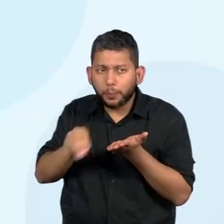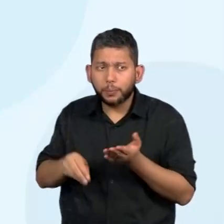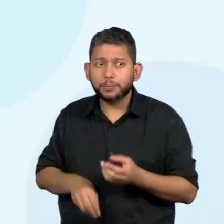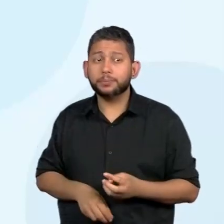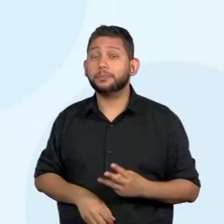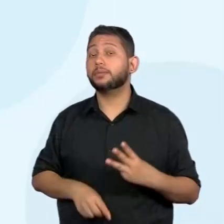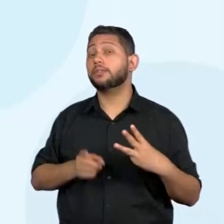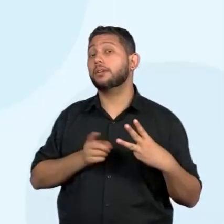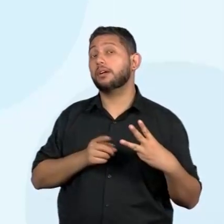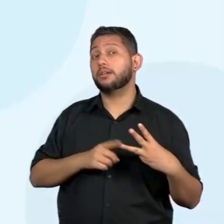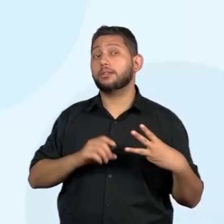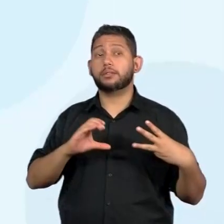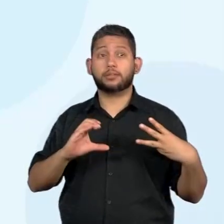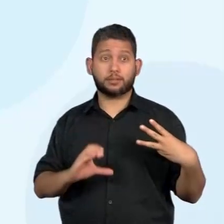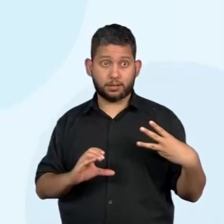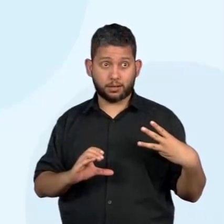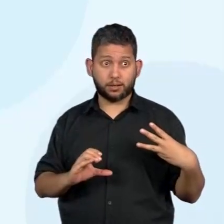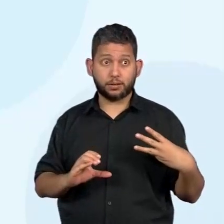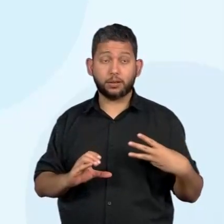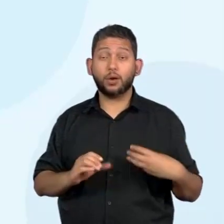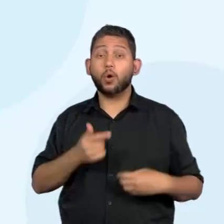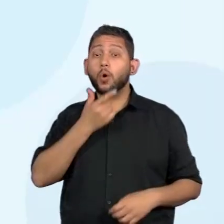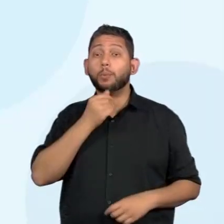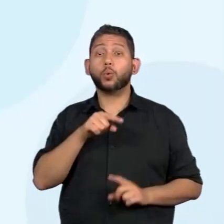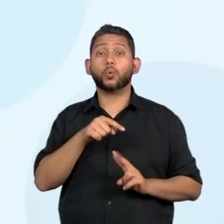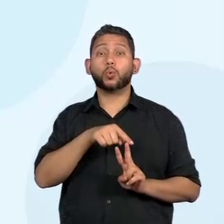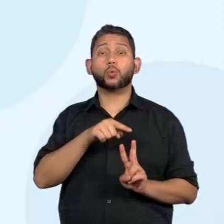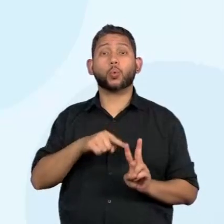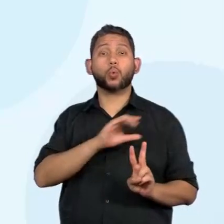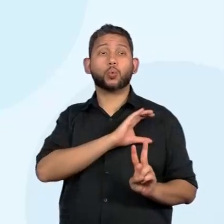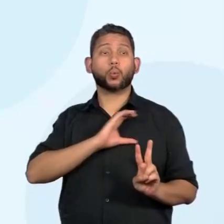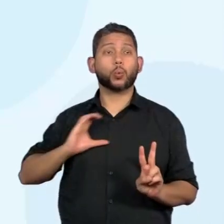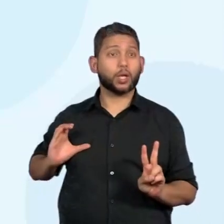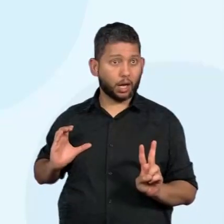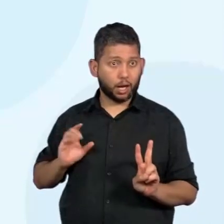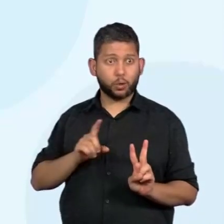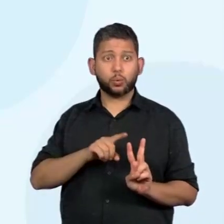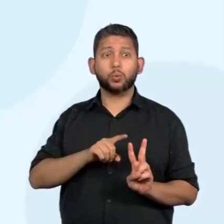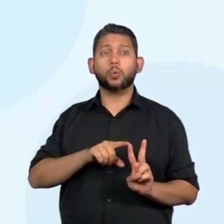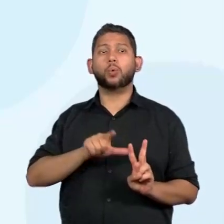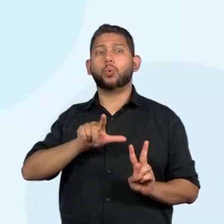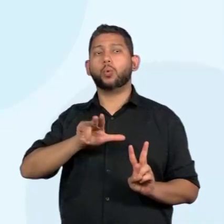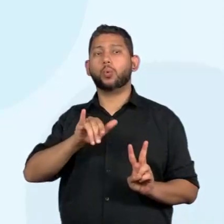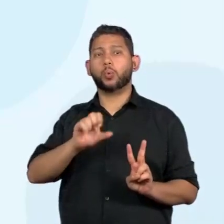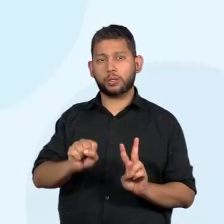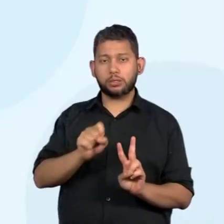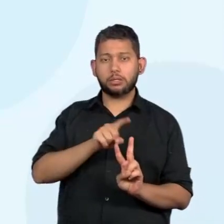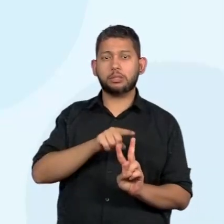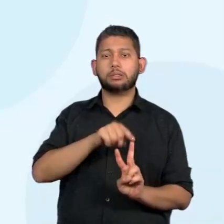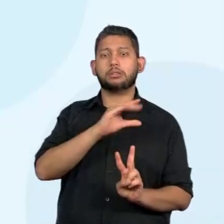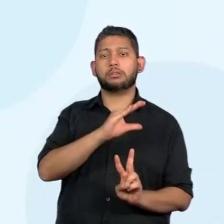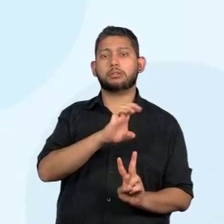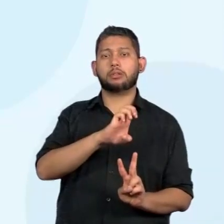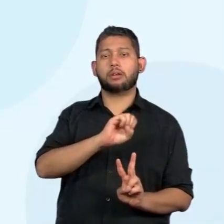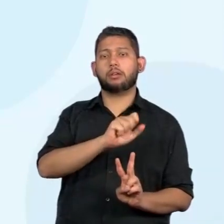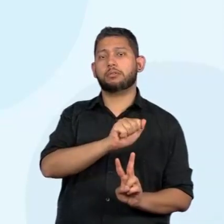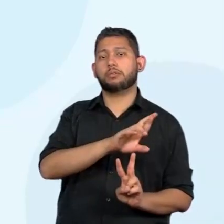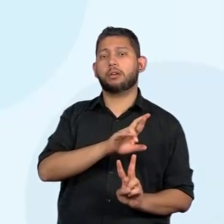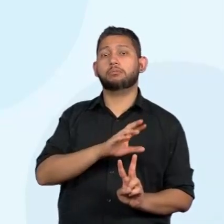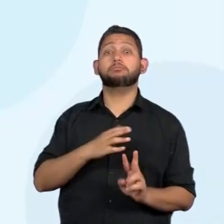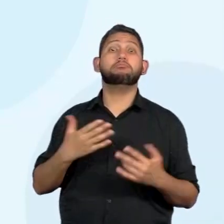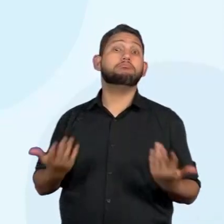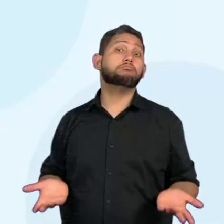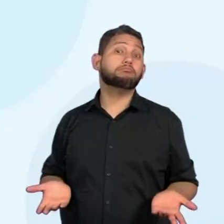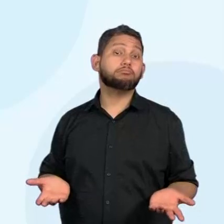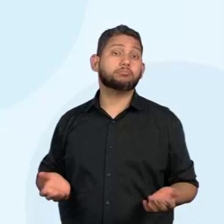cunhados Luiz Lenz e César Gimeno. E aí? Olha, nós vimos lá